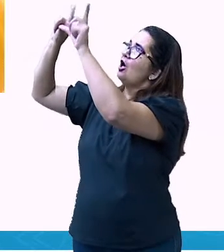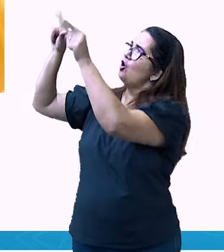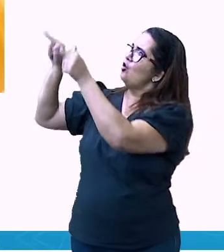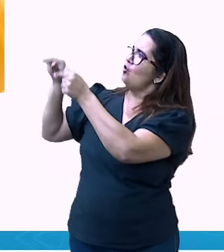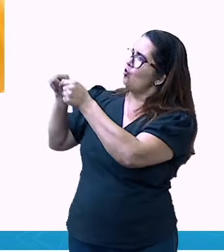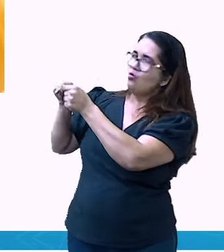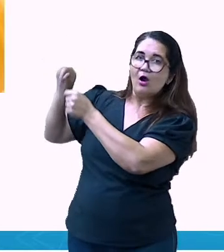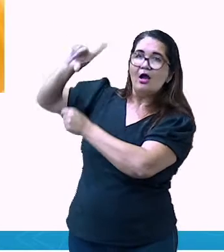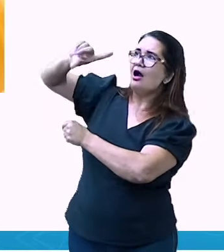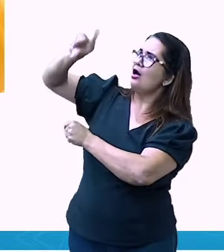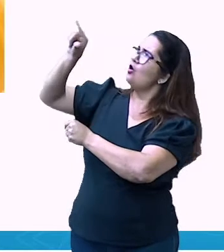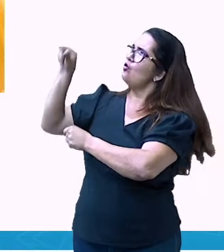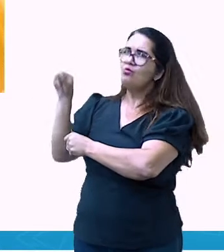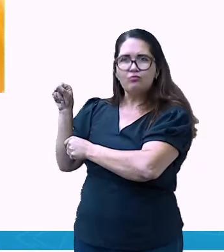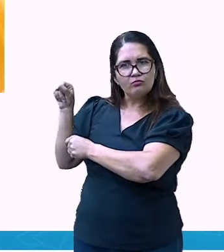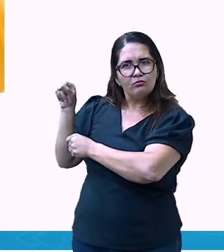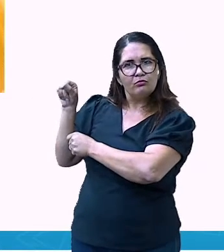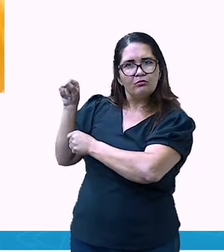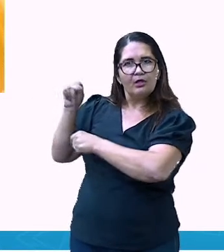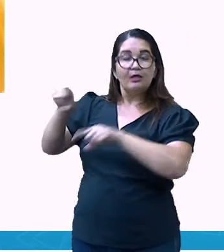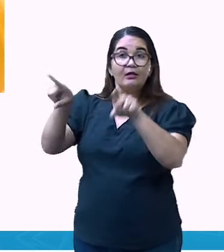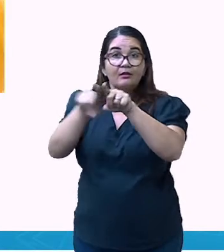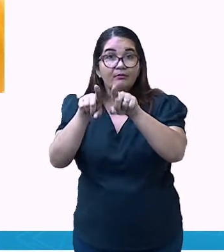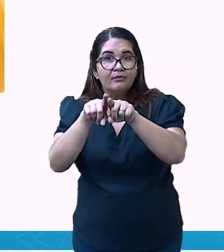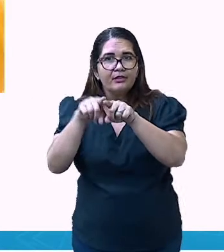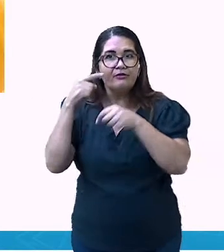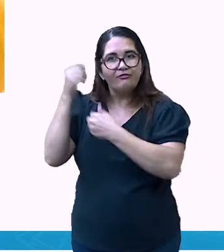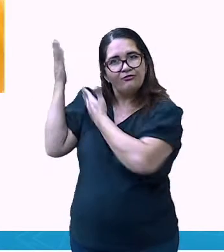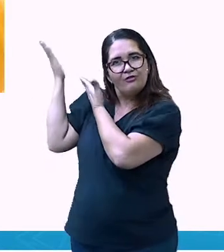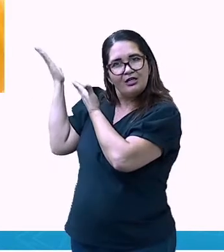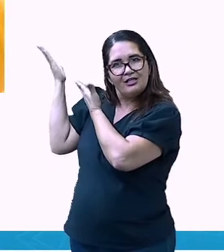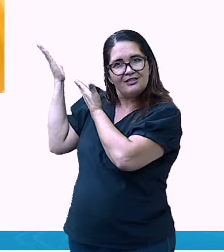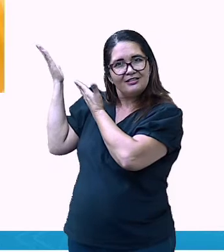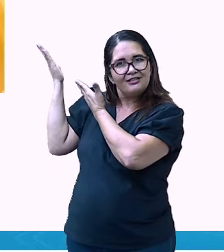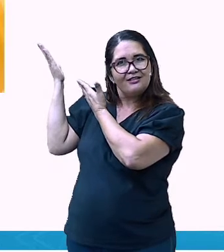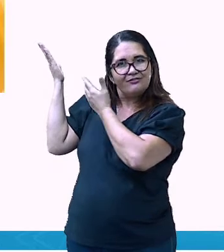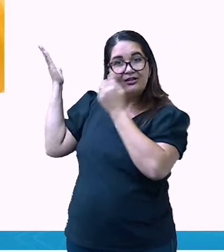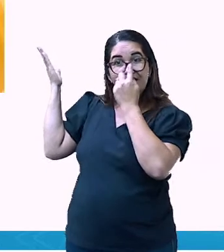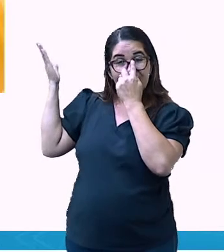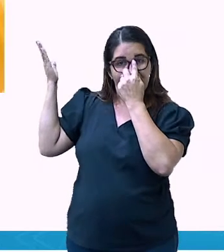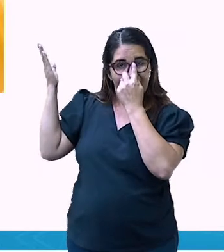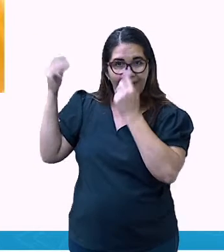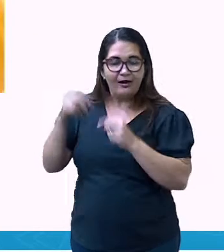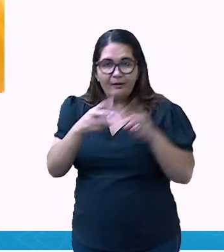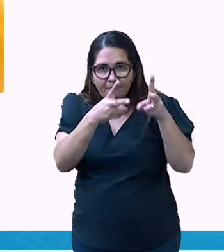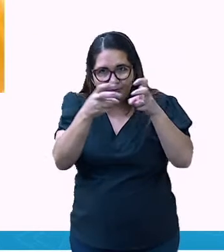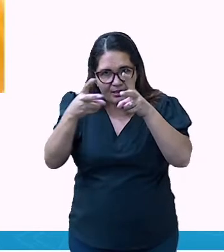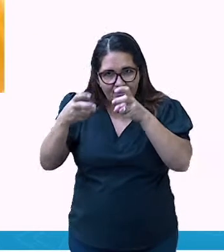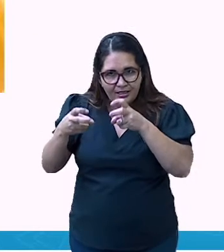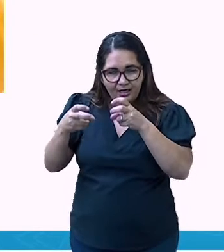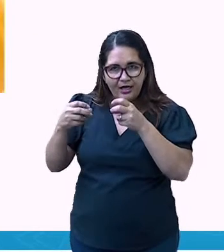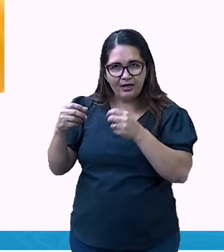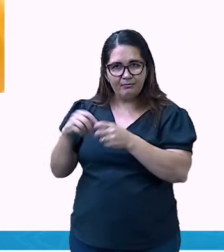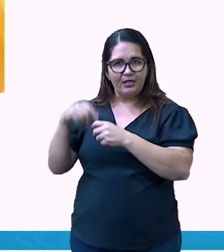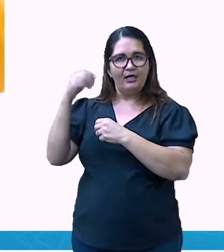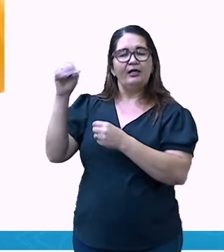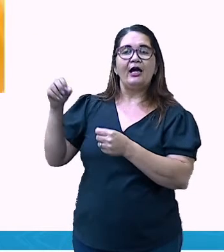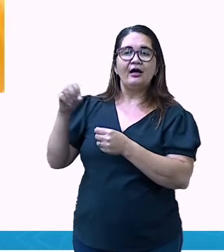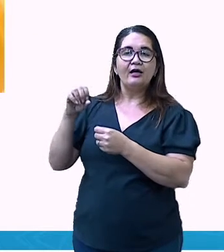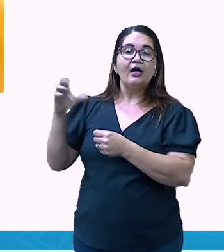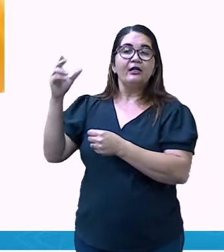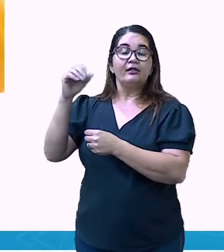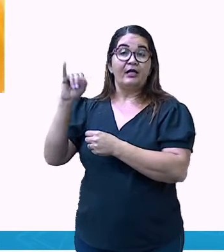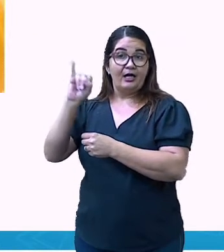cruz e a parte onde está o Cruzeiro do Sul, ele identifica o Sul, a região Sul, o ponto